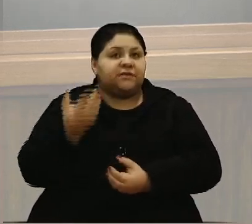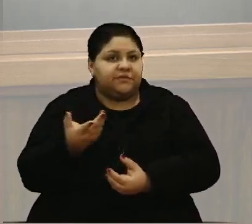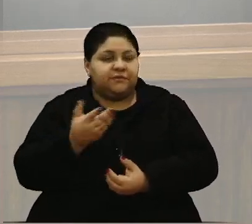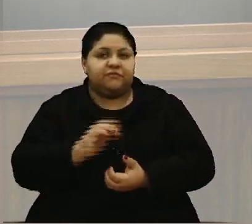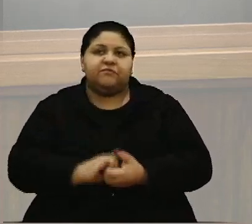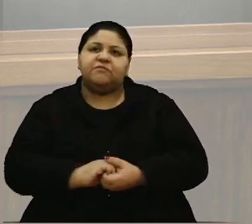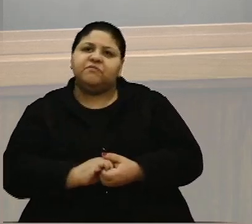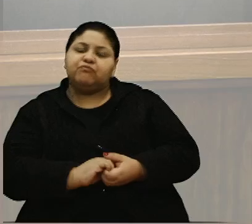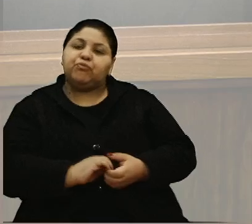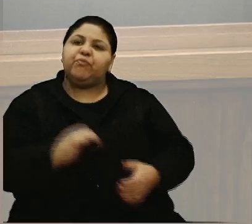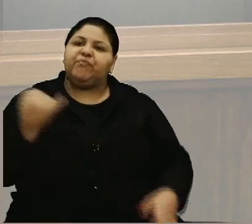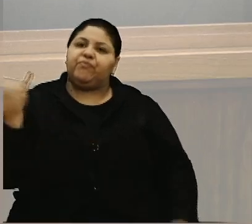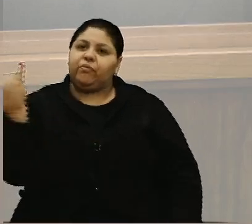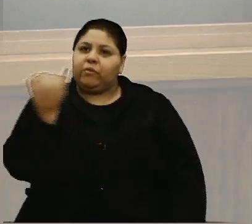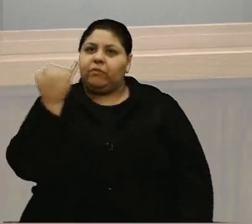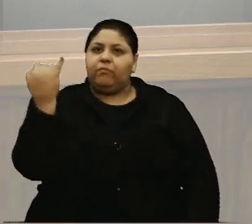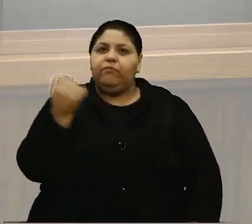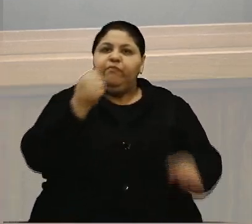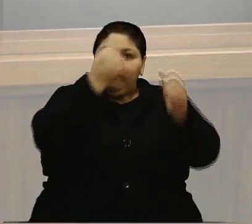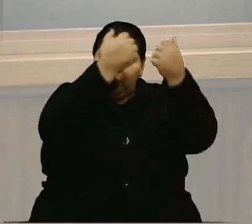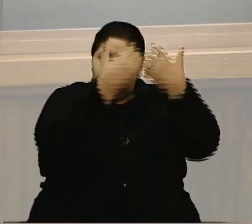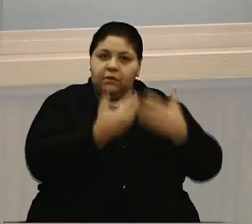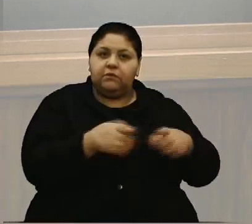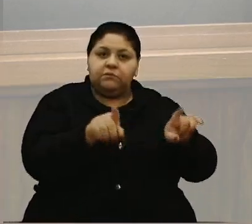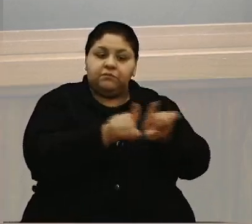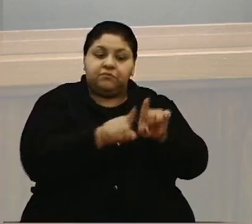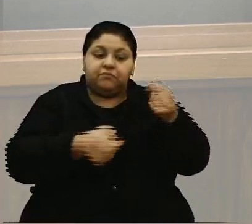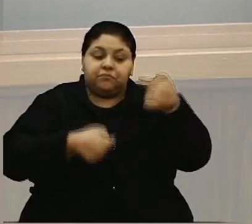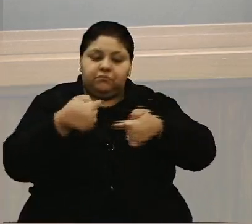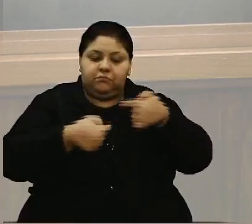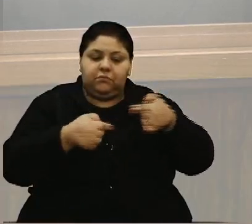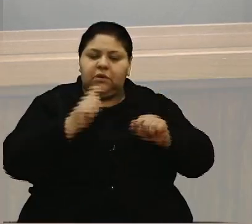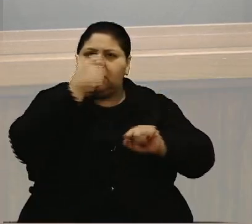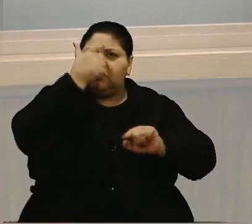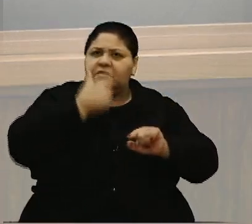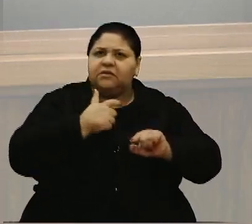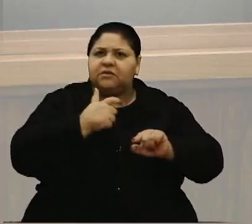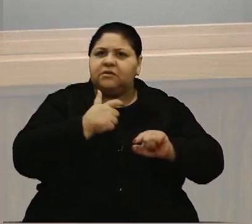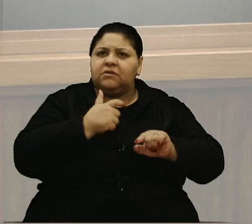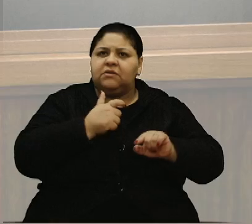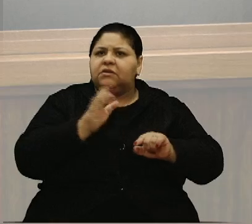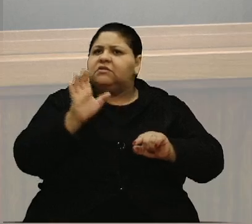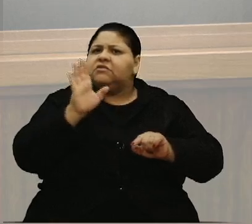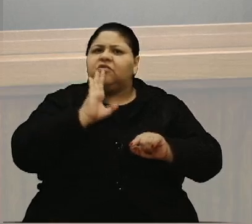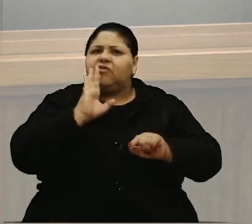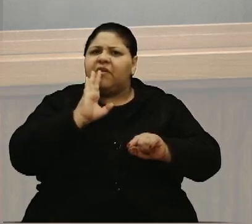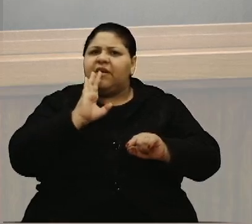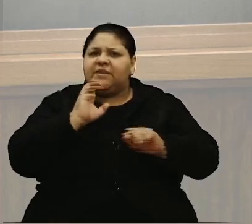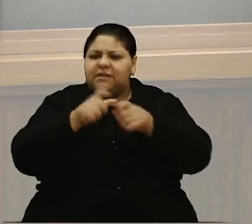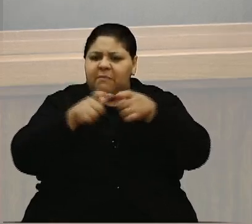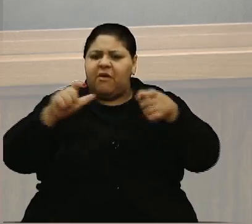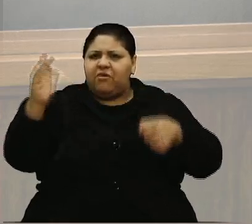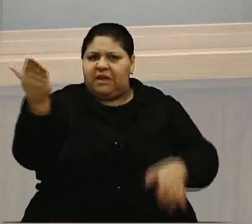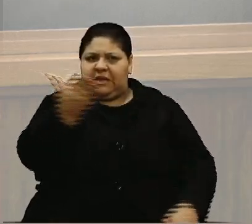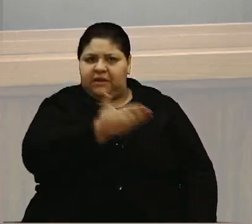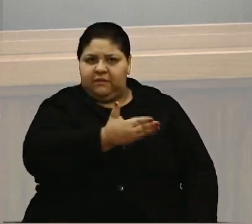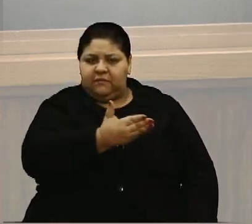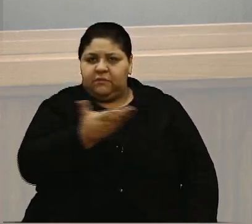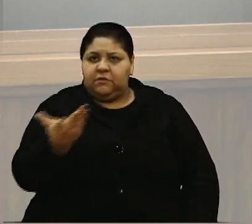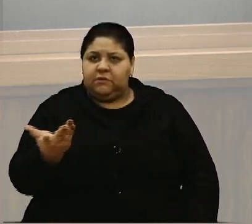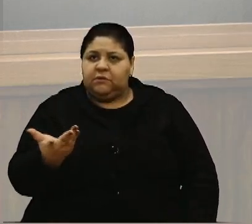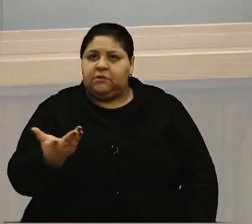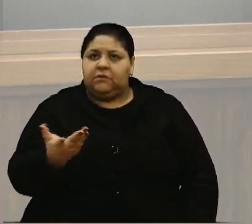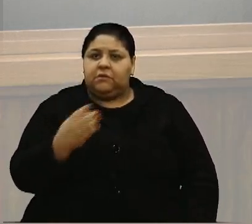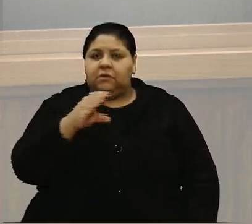É importante trazer mais uma questão para o debate, que talvez seja de desconhecimento da maioria dos colegas. A